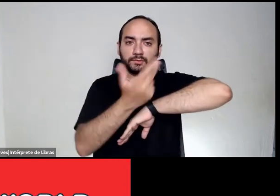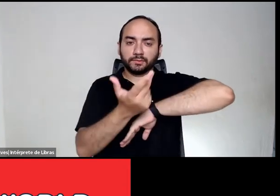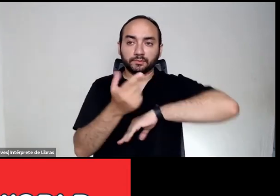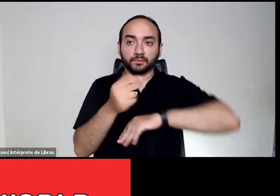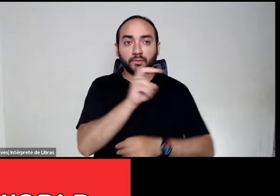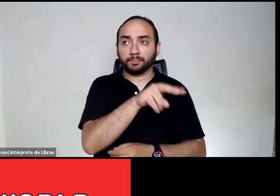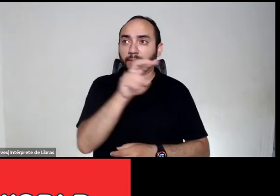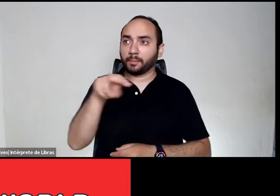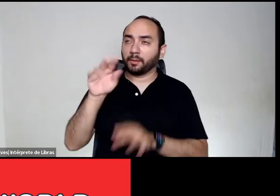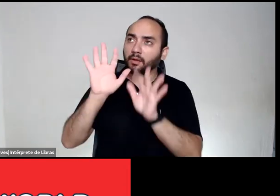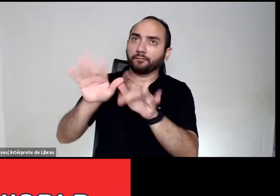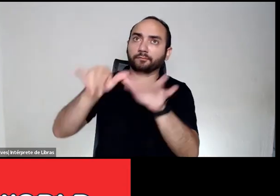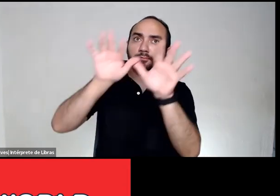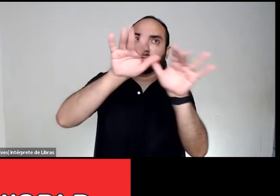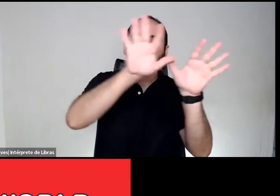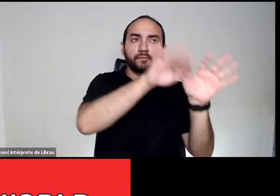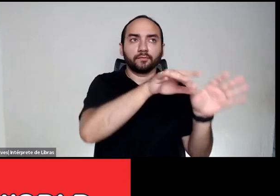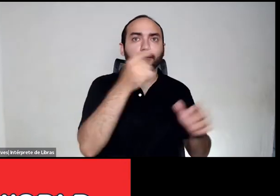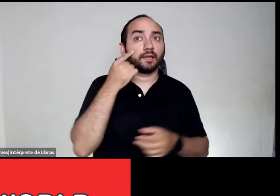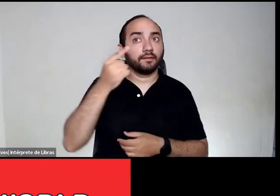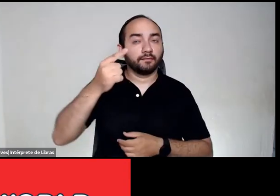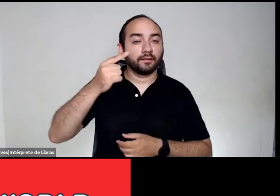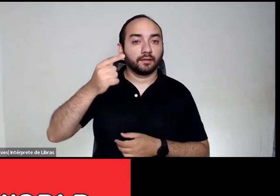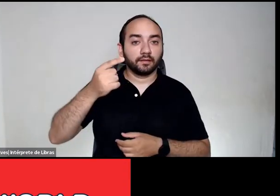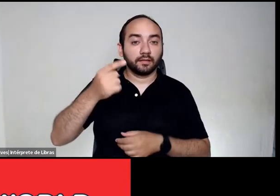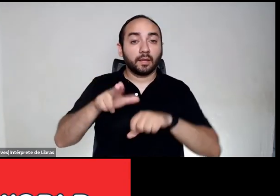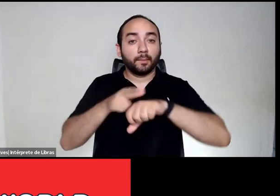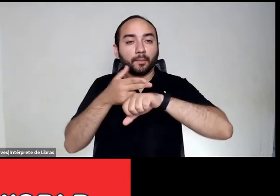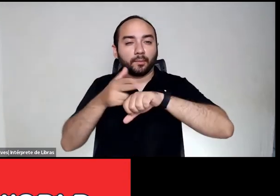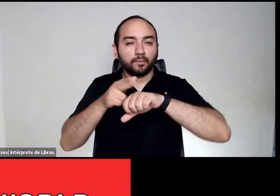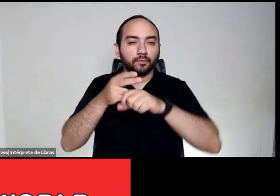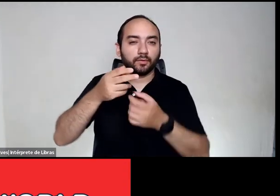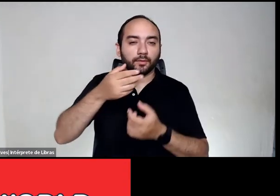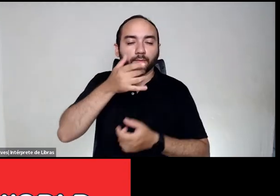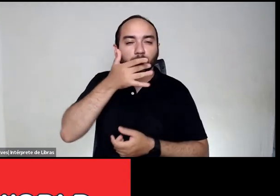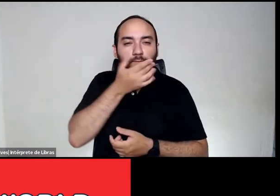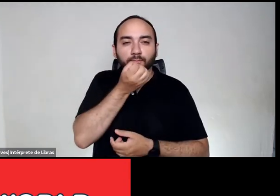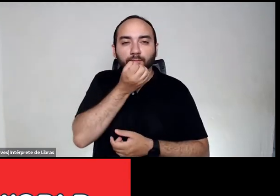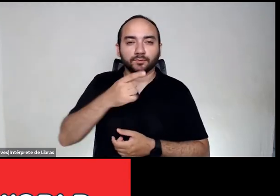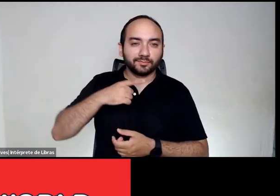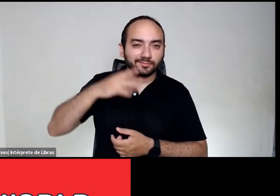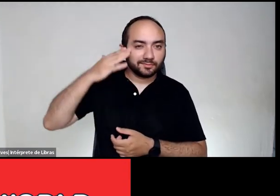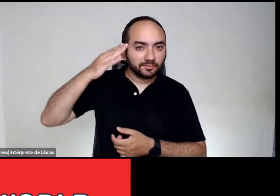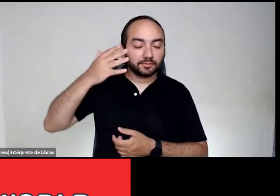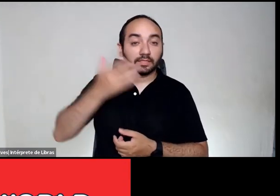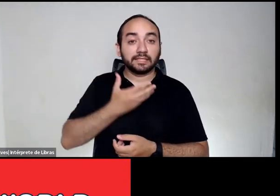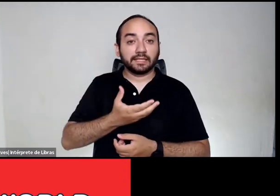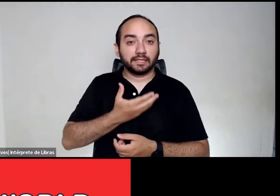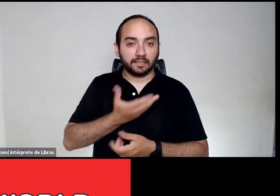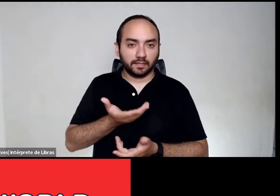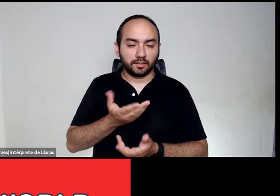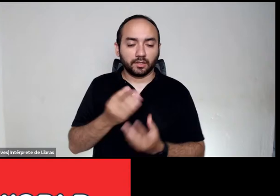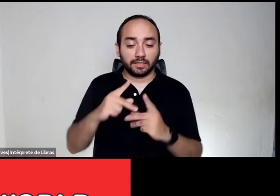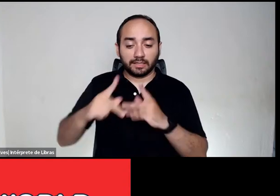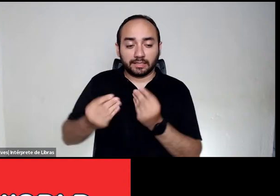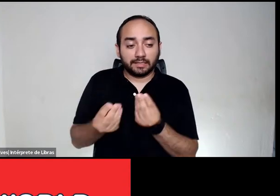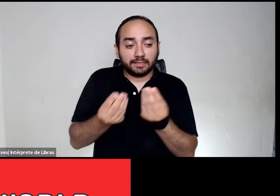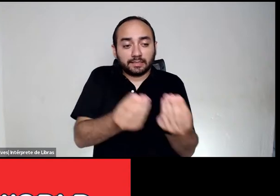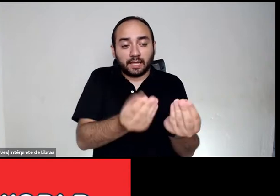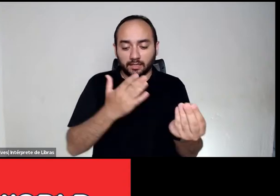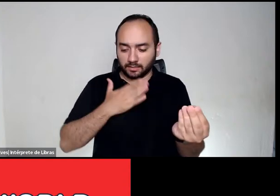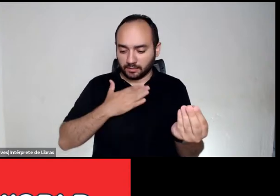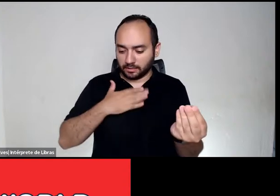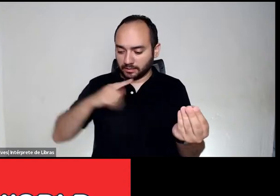observa pássaros? Você faz a mousse de chocolate no Natal? O que você dá ao outro que é do seu